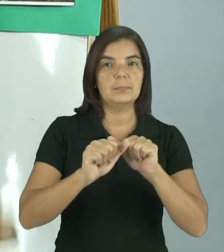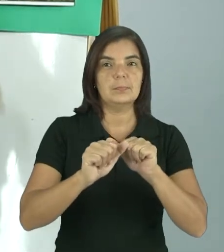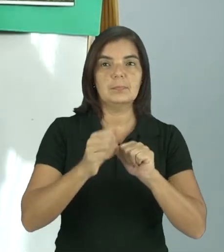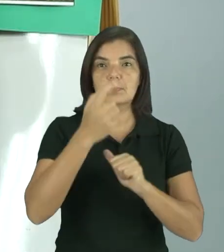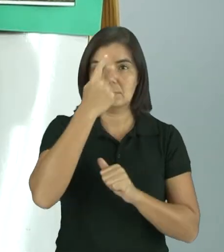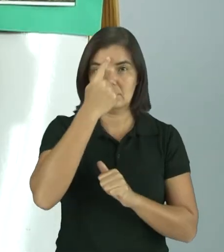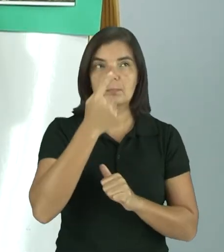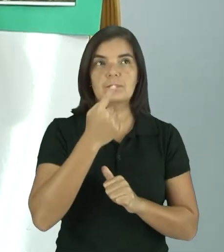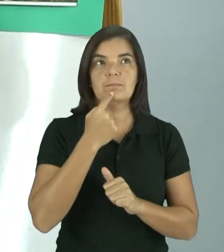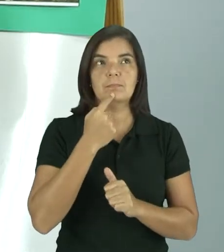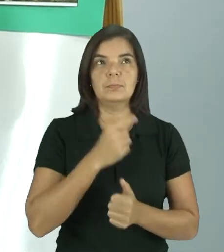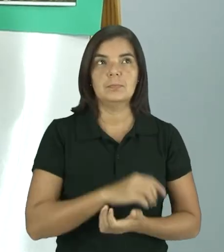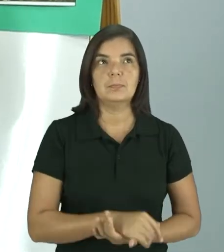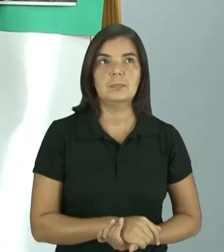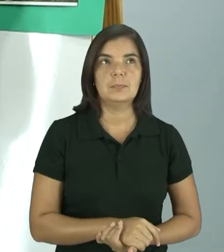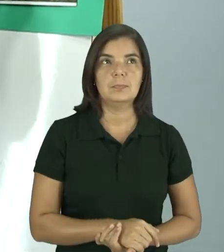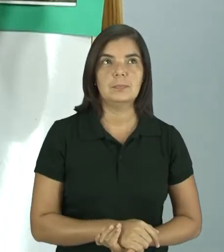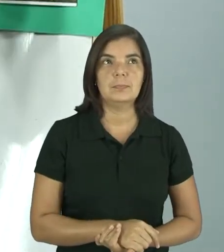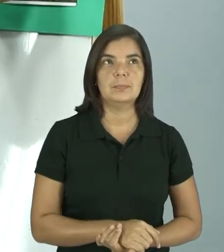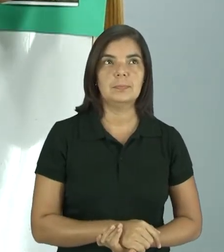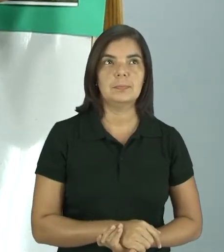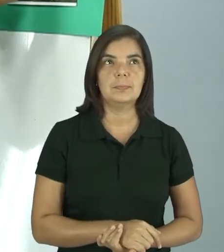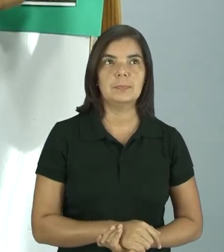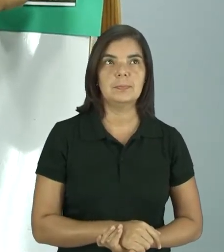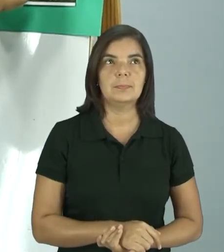Sem derrubar o cavalete.